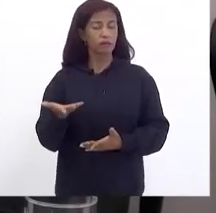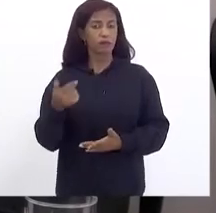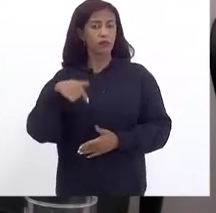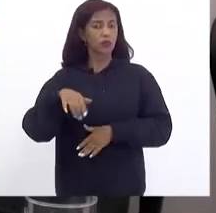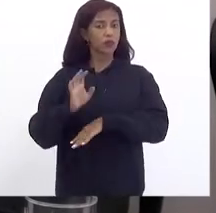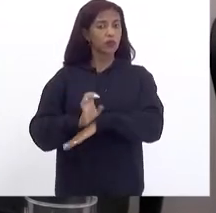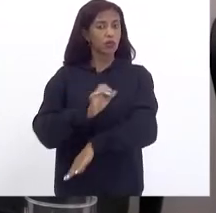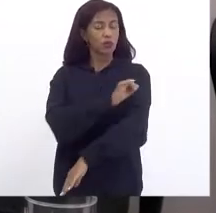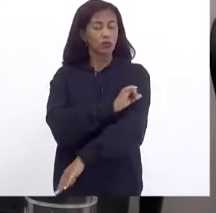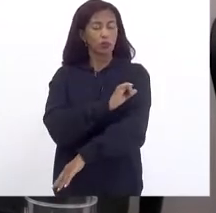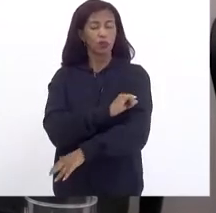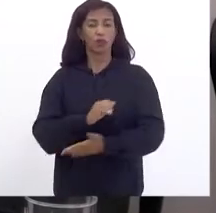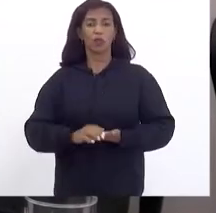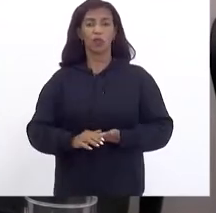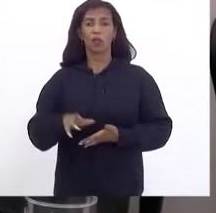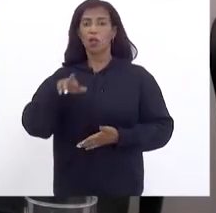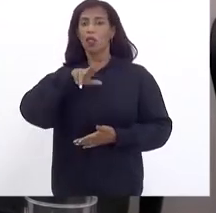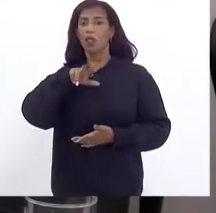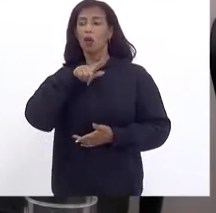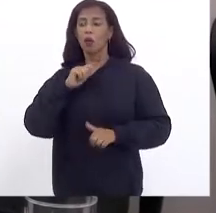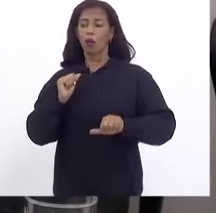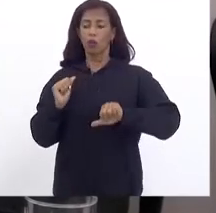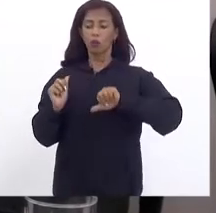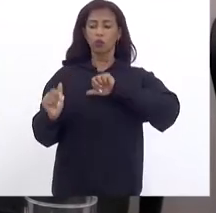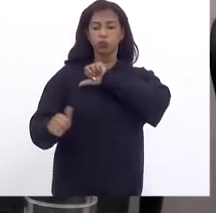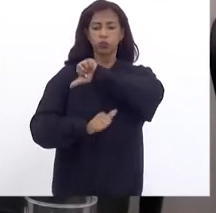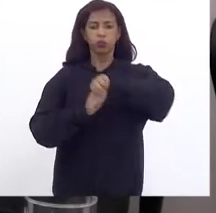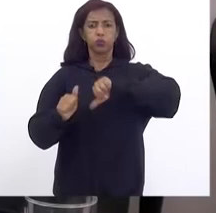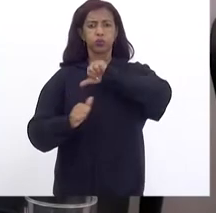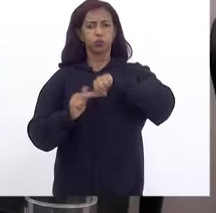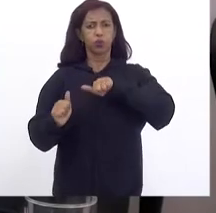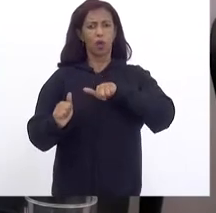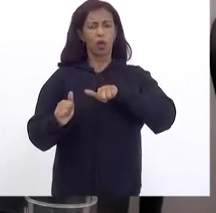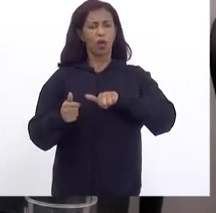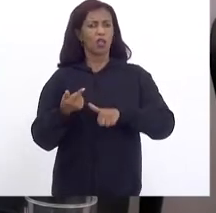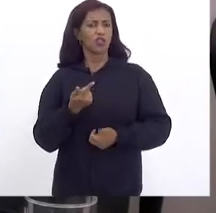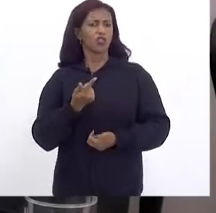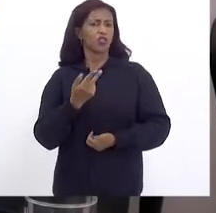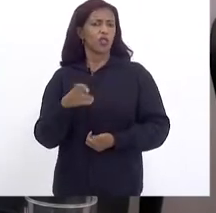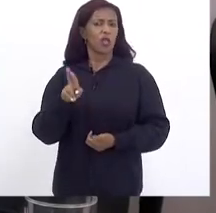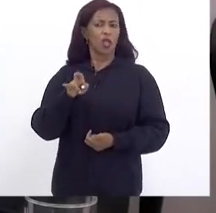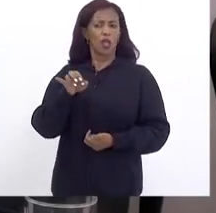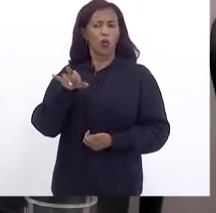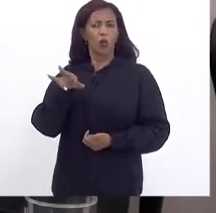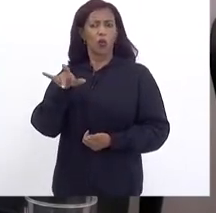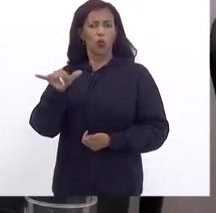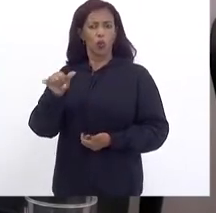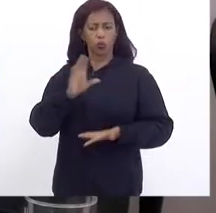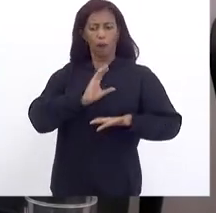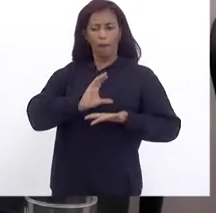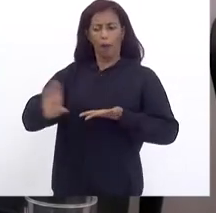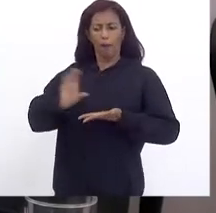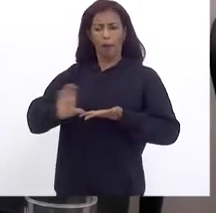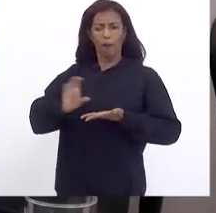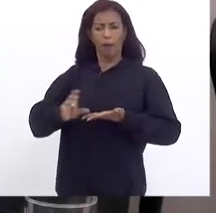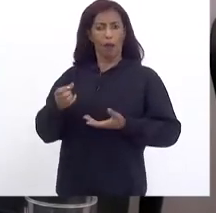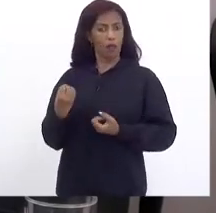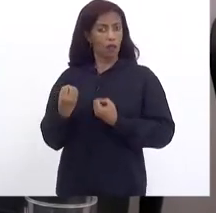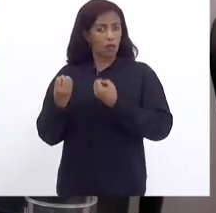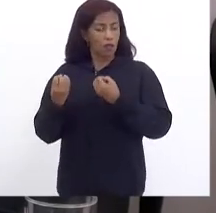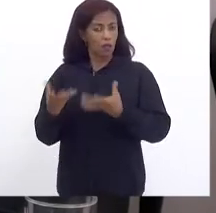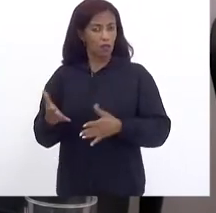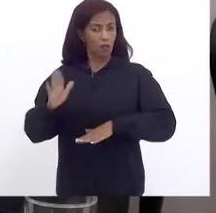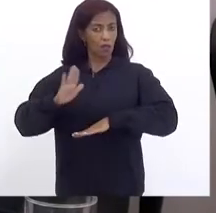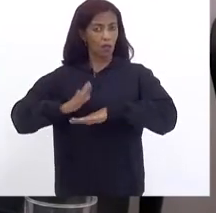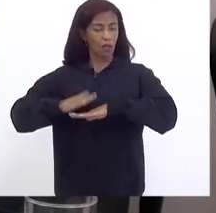que o estado Do Rio de Janeiro Ele não é gerador De recursos Quem gera Os recursos Para o estado Na maioria